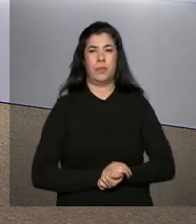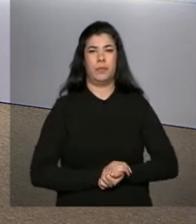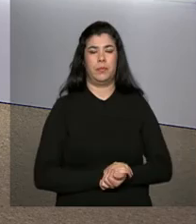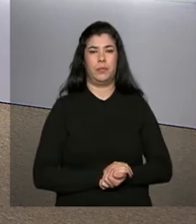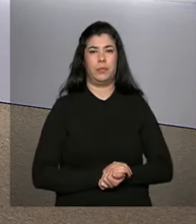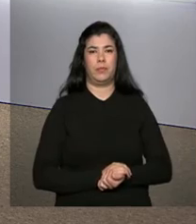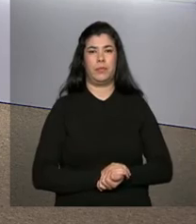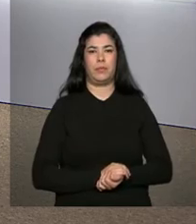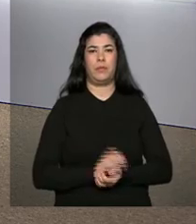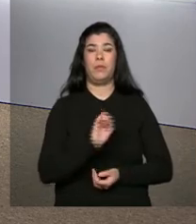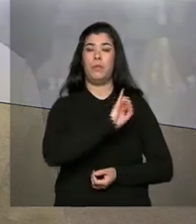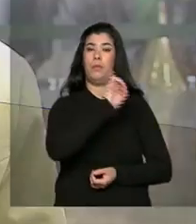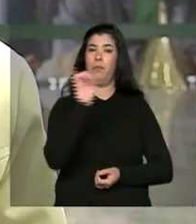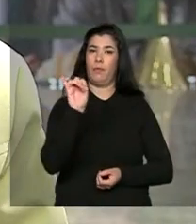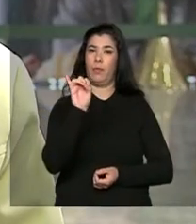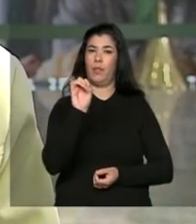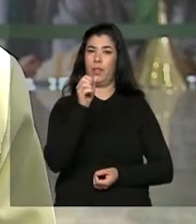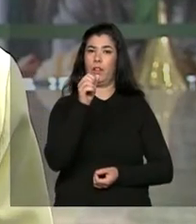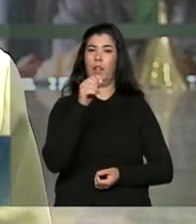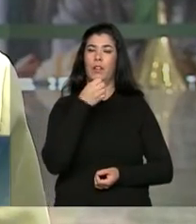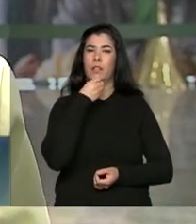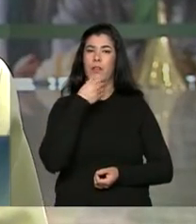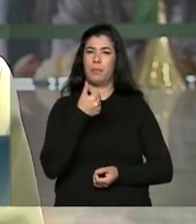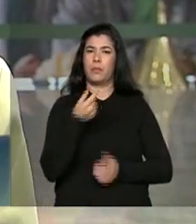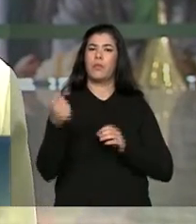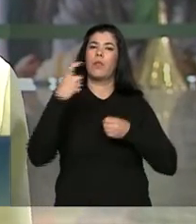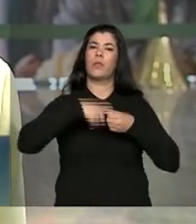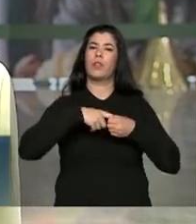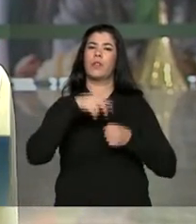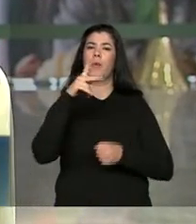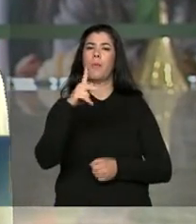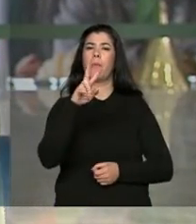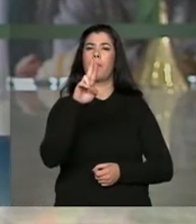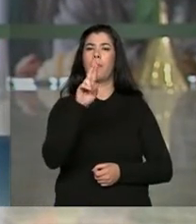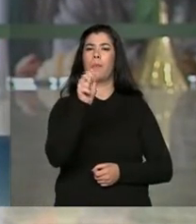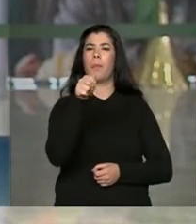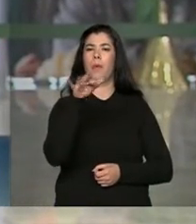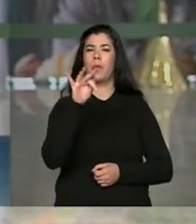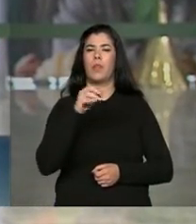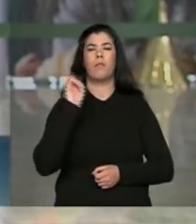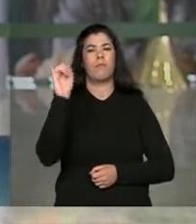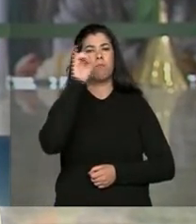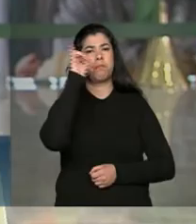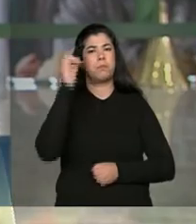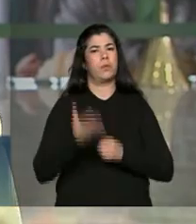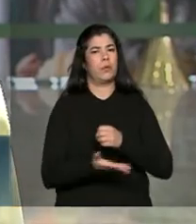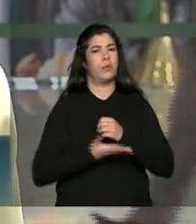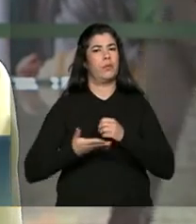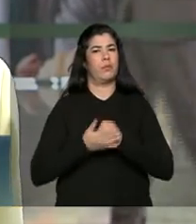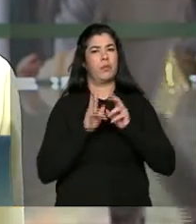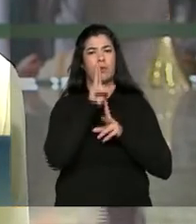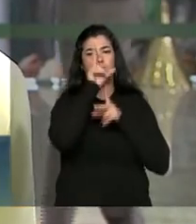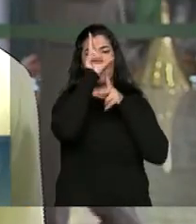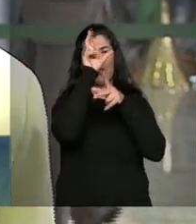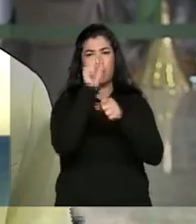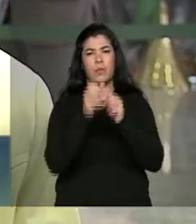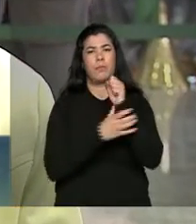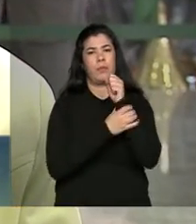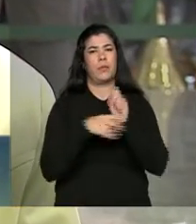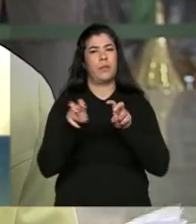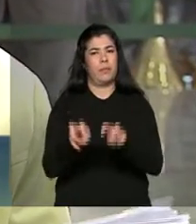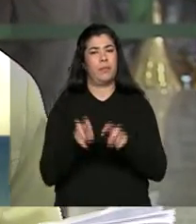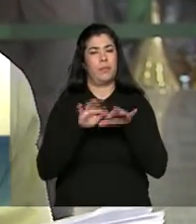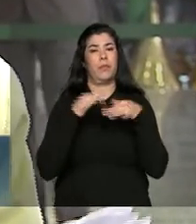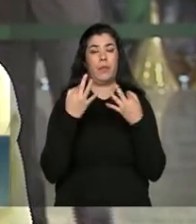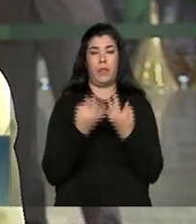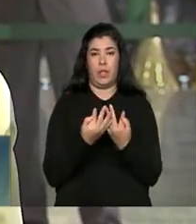Oi, Daniela. Voltando a falar do Pronaf, que é realmente um dos pilares do Plano Safra e do fortalecimento da agricultura familiar,